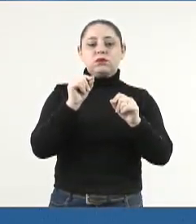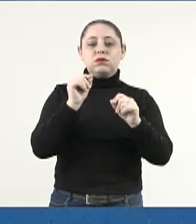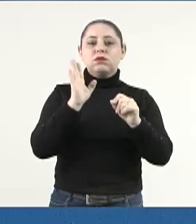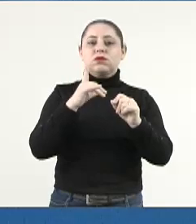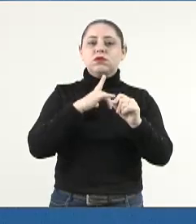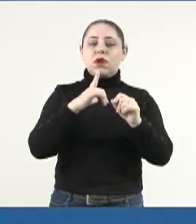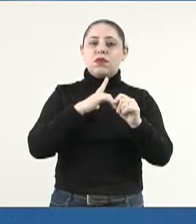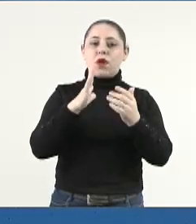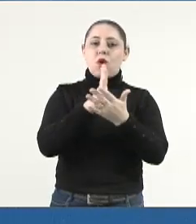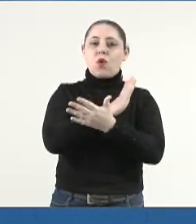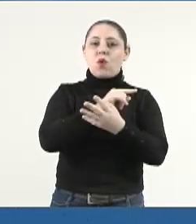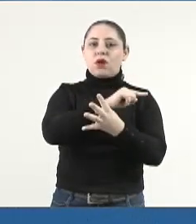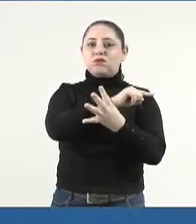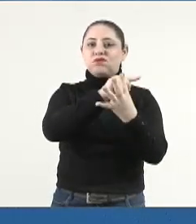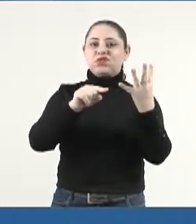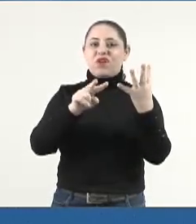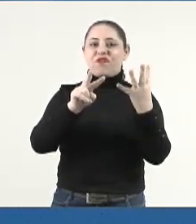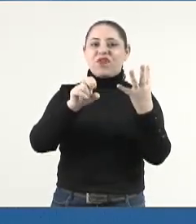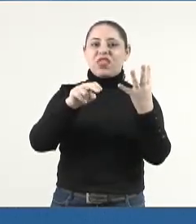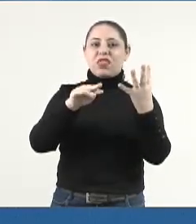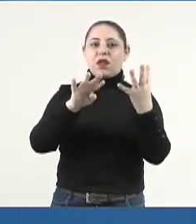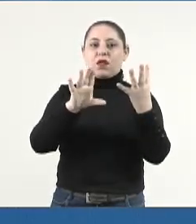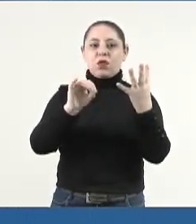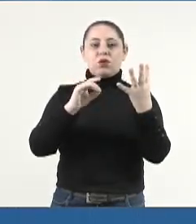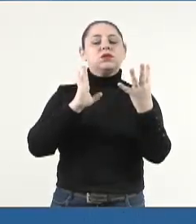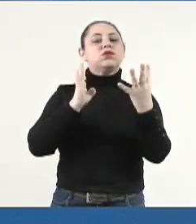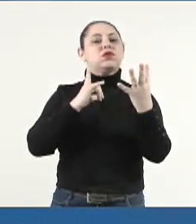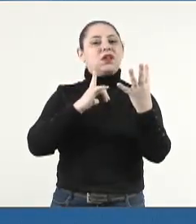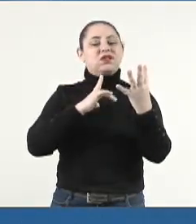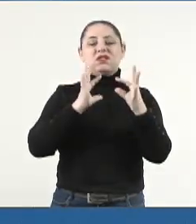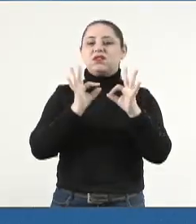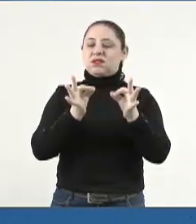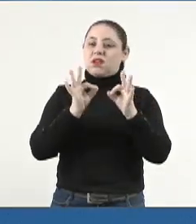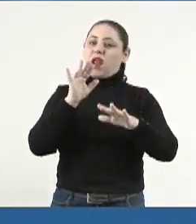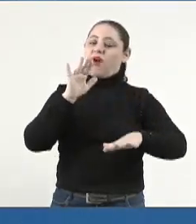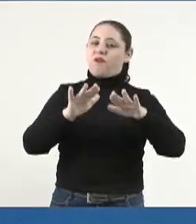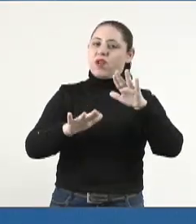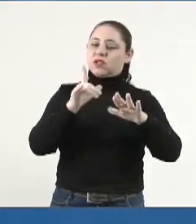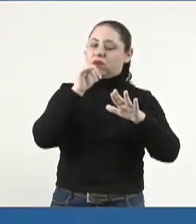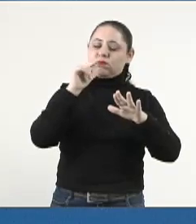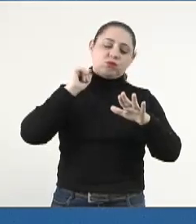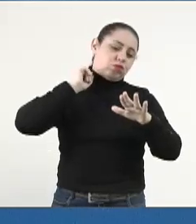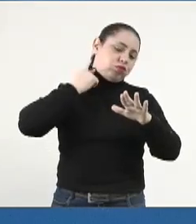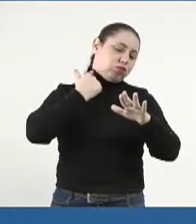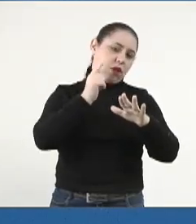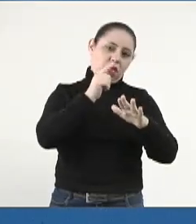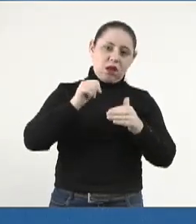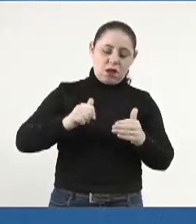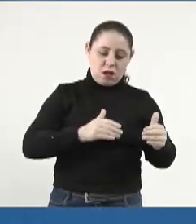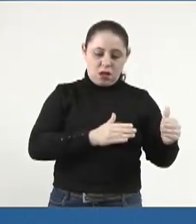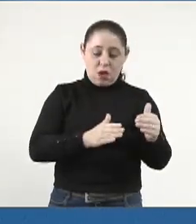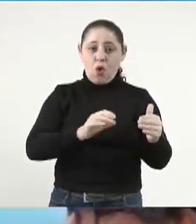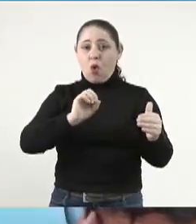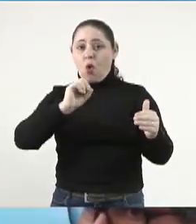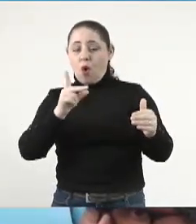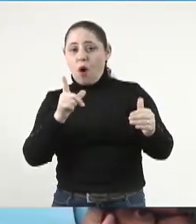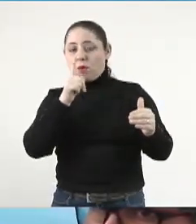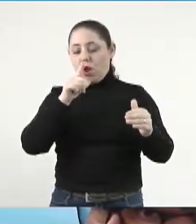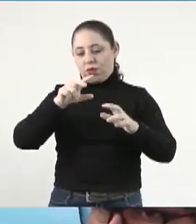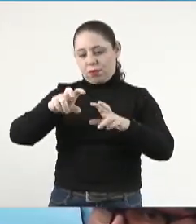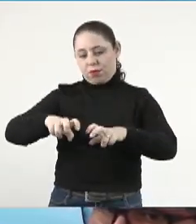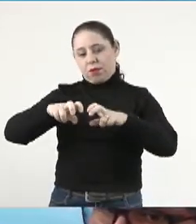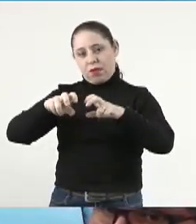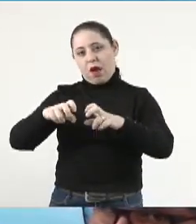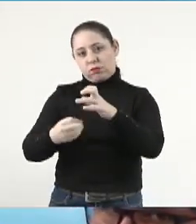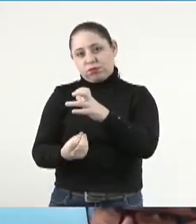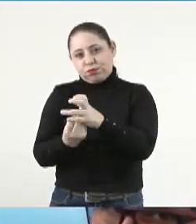componentes de quatro venenos, com certeza, muito provavelmente, jogados ou colocados nas lavouras que